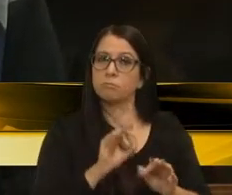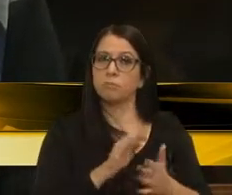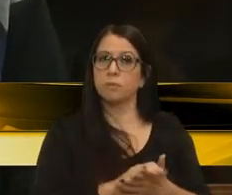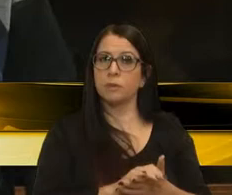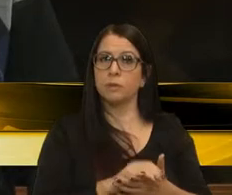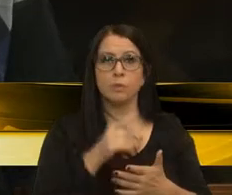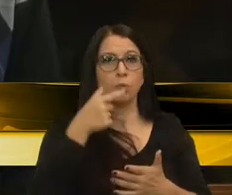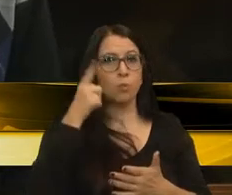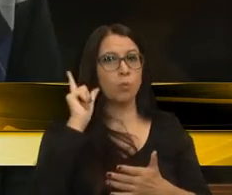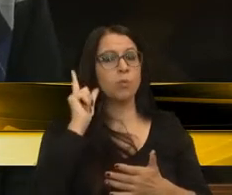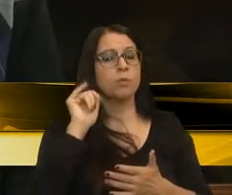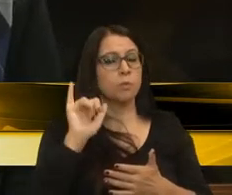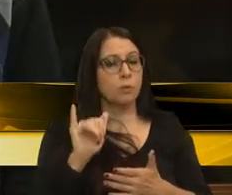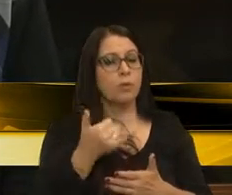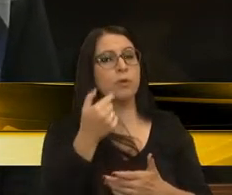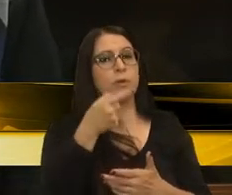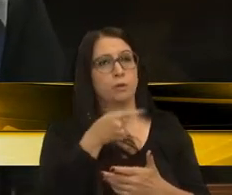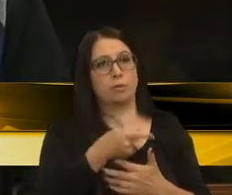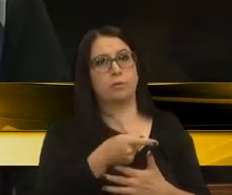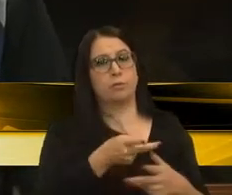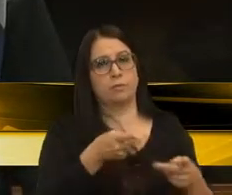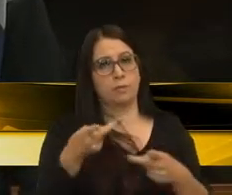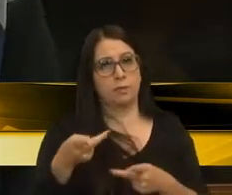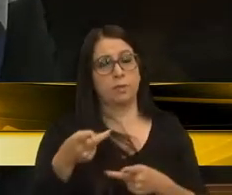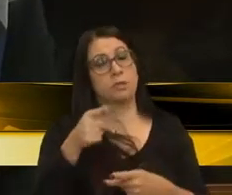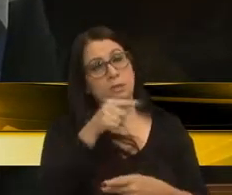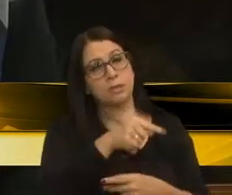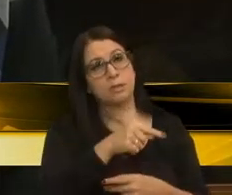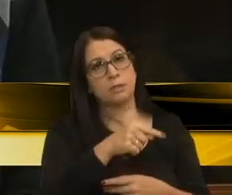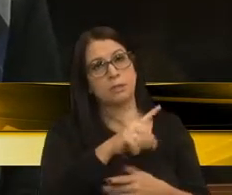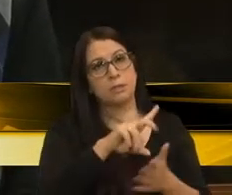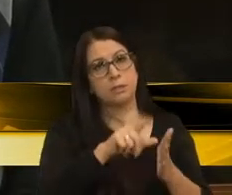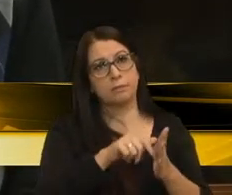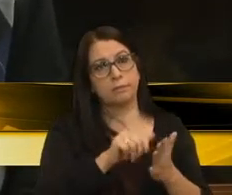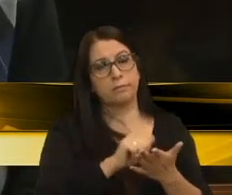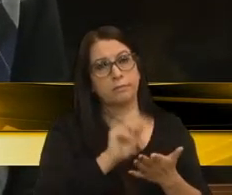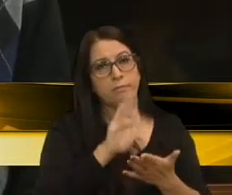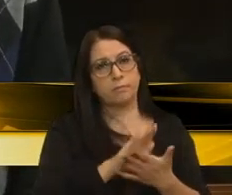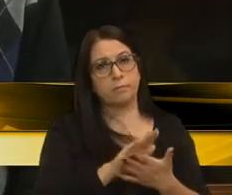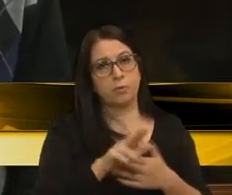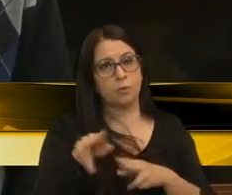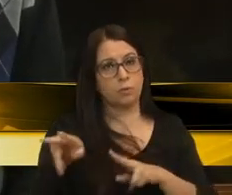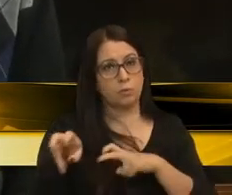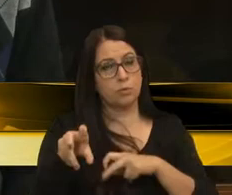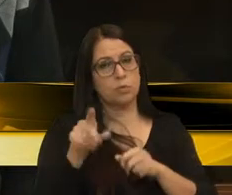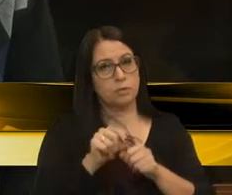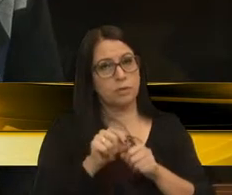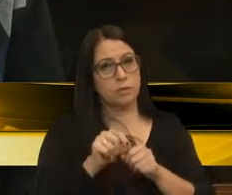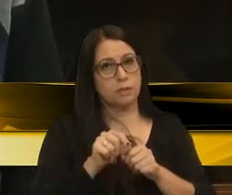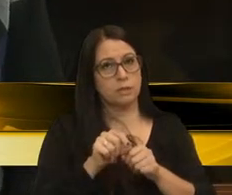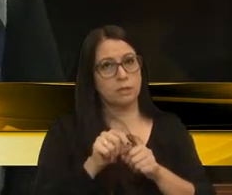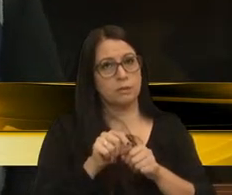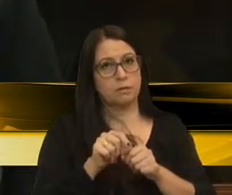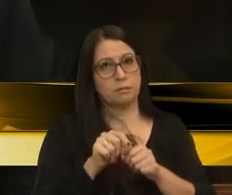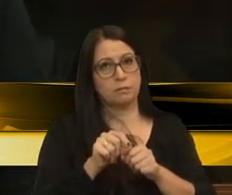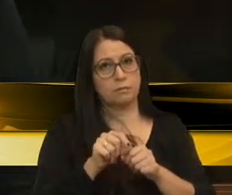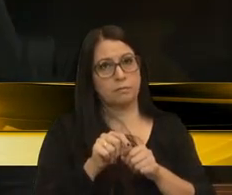Então, ontem foi muito proveitosa e, segundo eles, logo em seguida, o nosso interior vai estar sendo